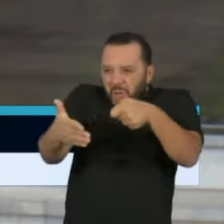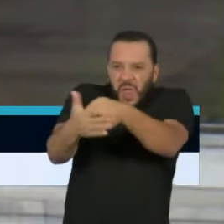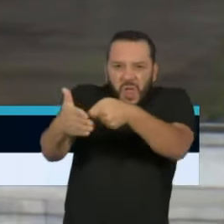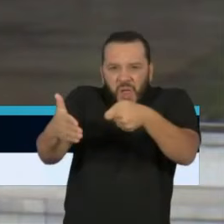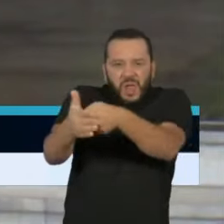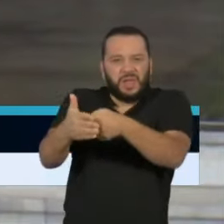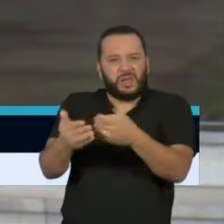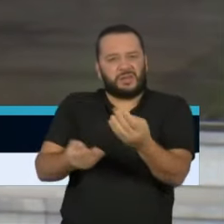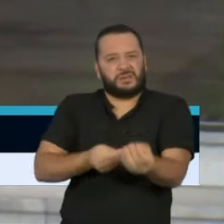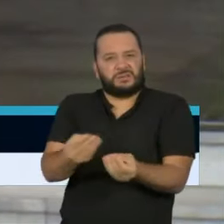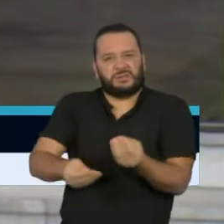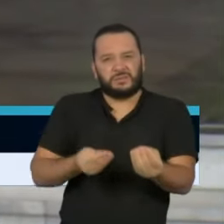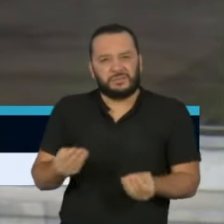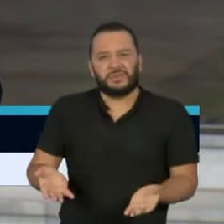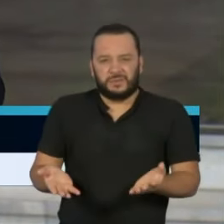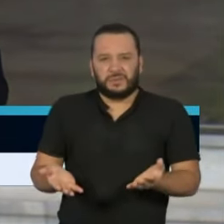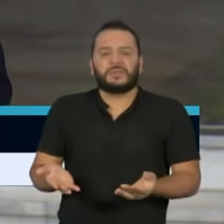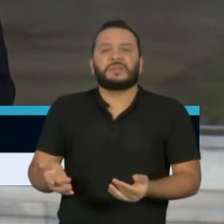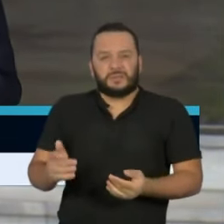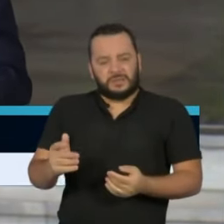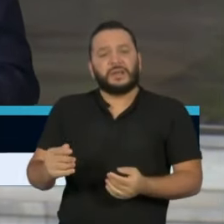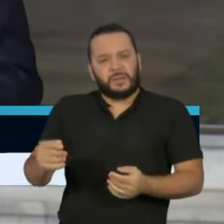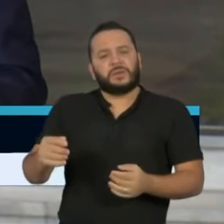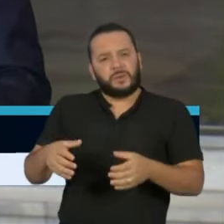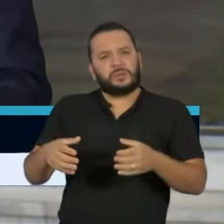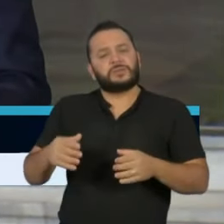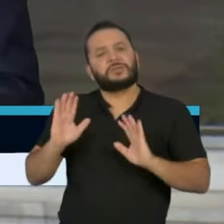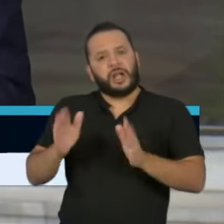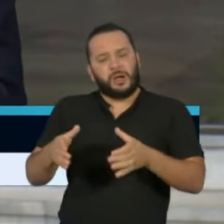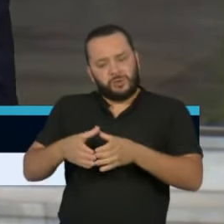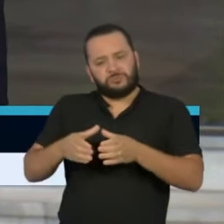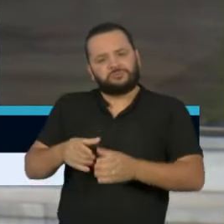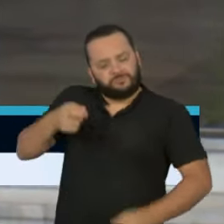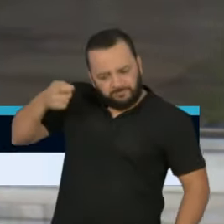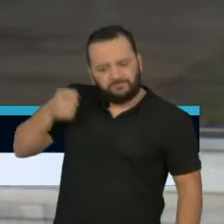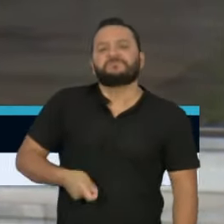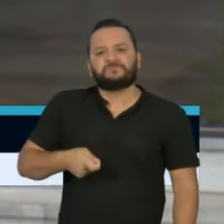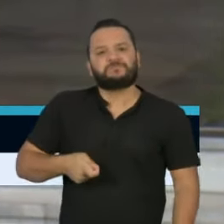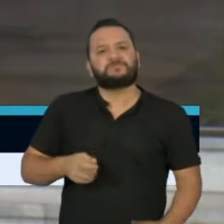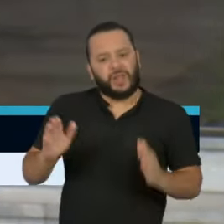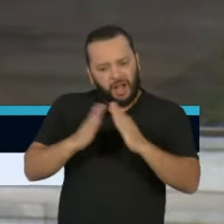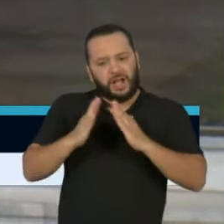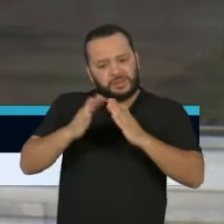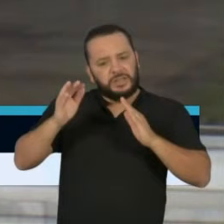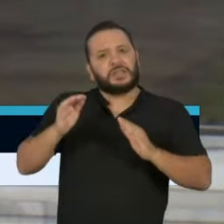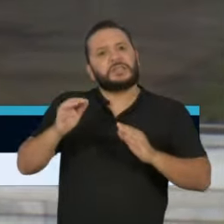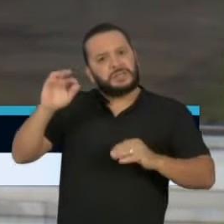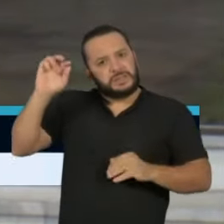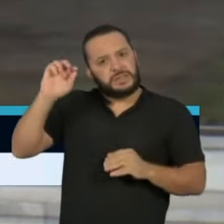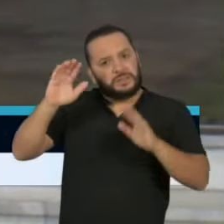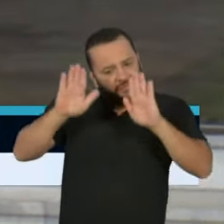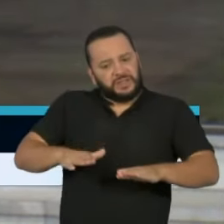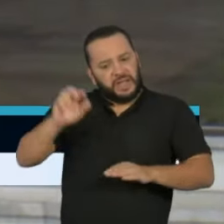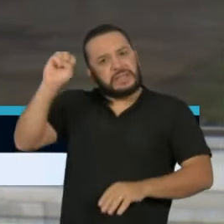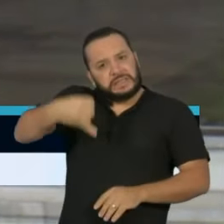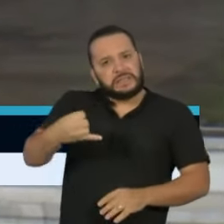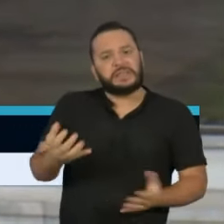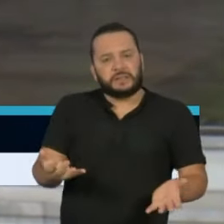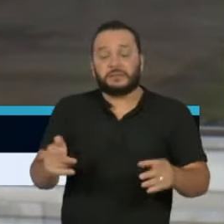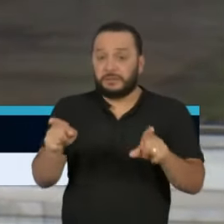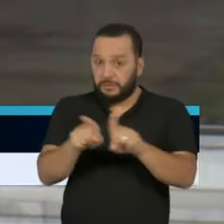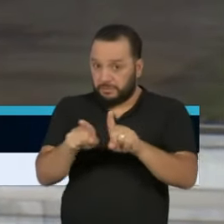intimidar jornalistas, eles têm resistido e mantido as suas posições e as suas opiniões, assim como os